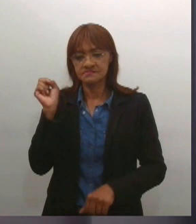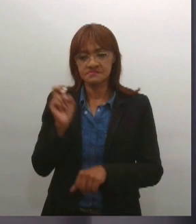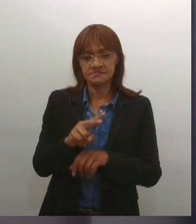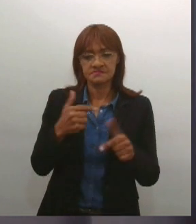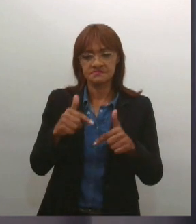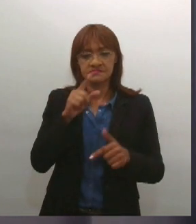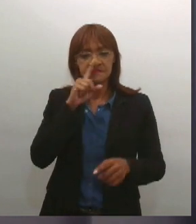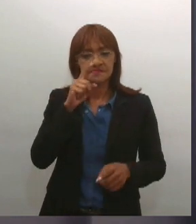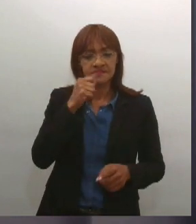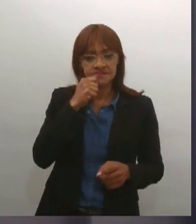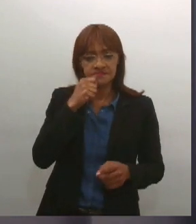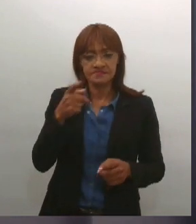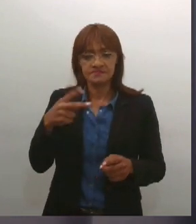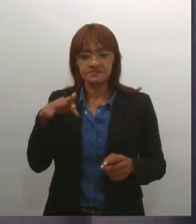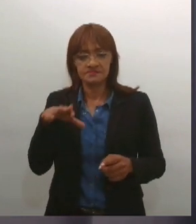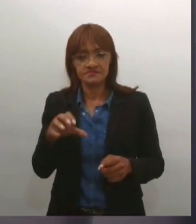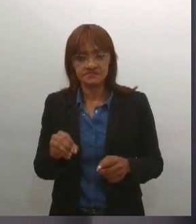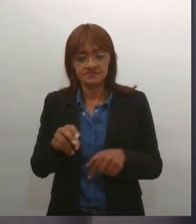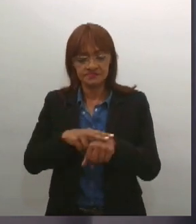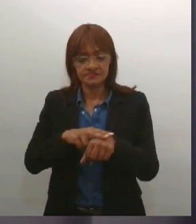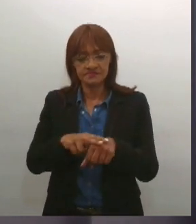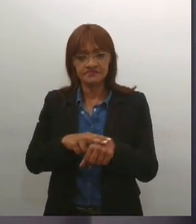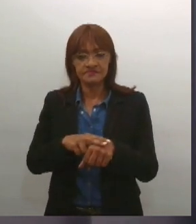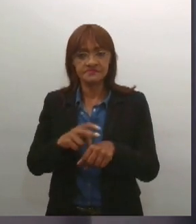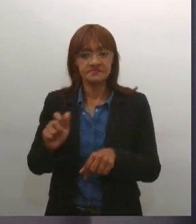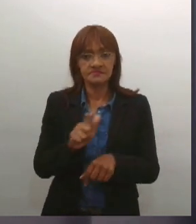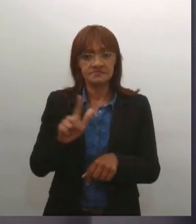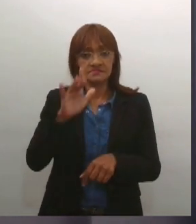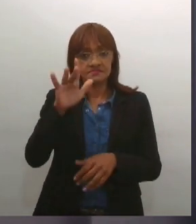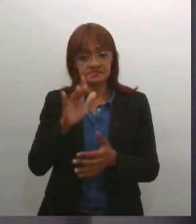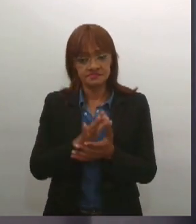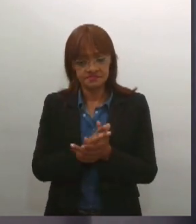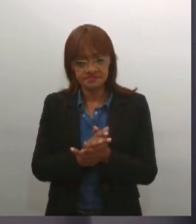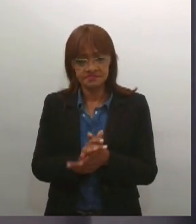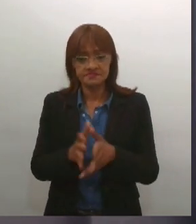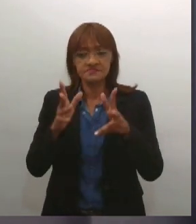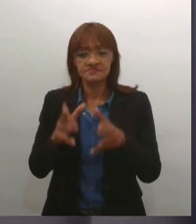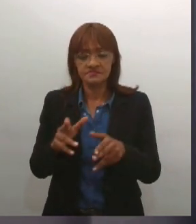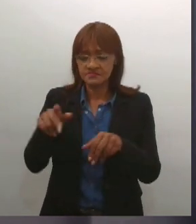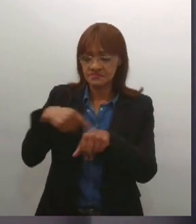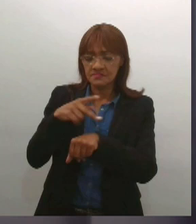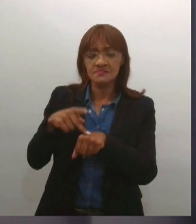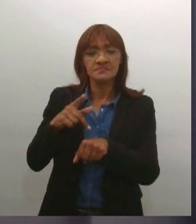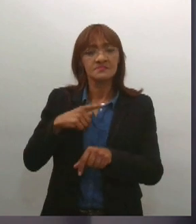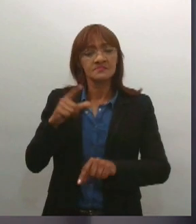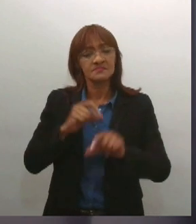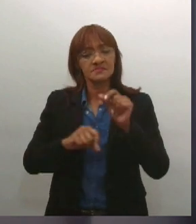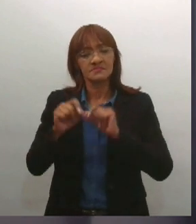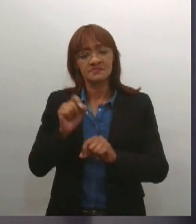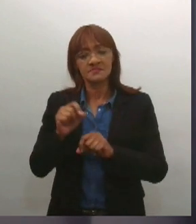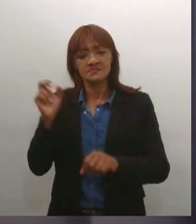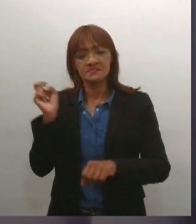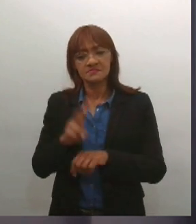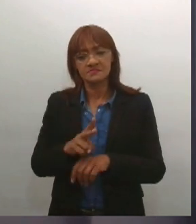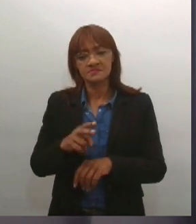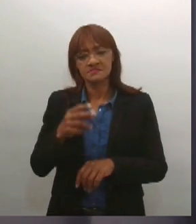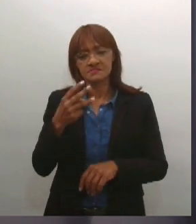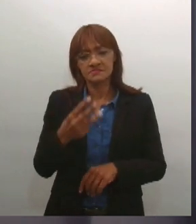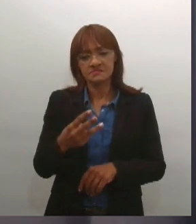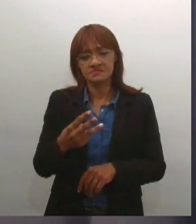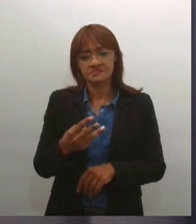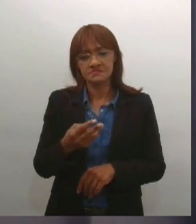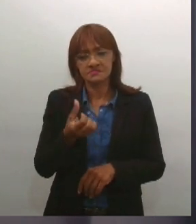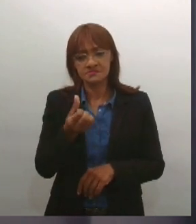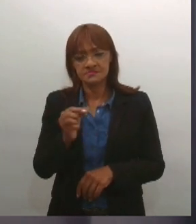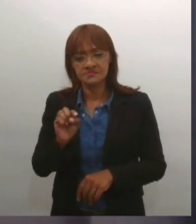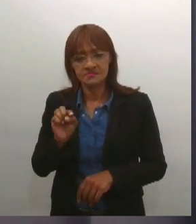Poço Verde e Lagarde. No mesmo período no país, houve expansão de empregos com um total de 306.111